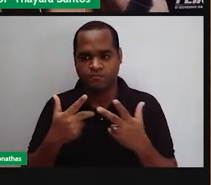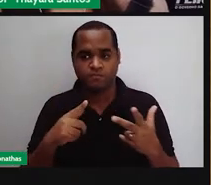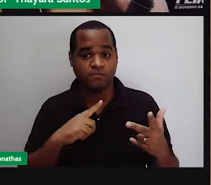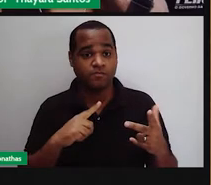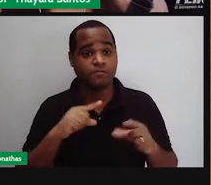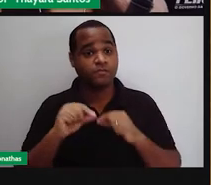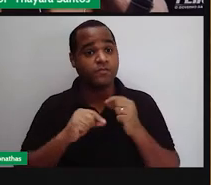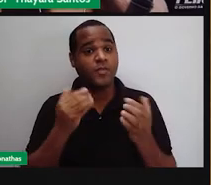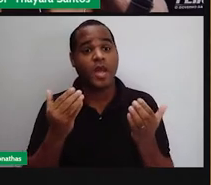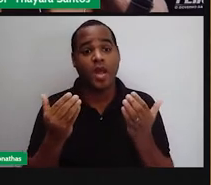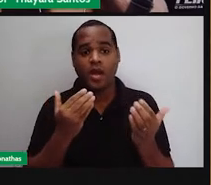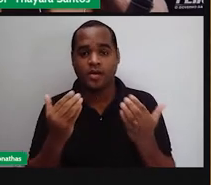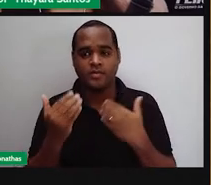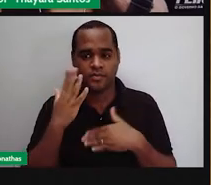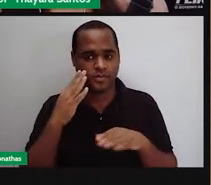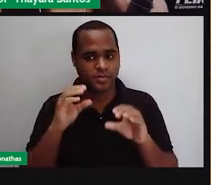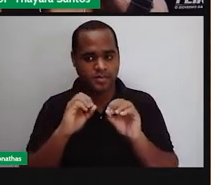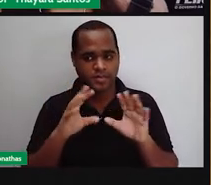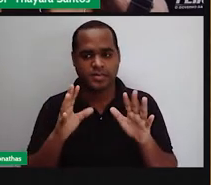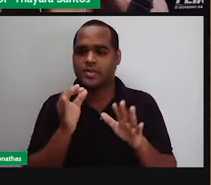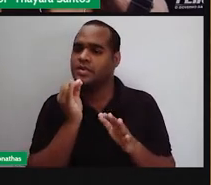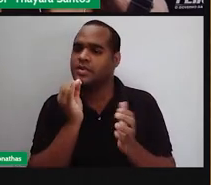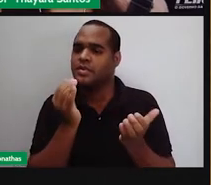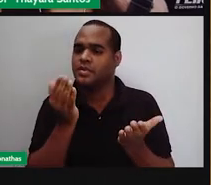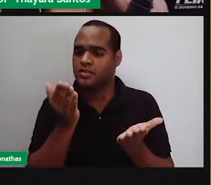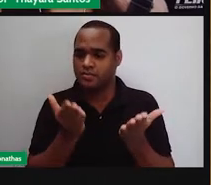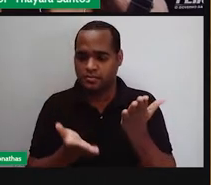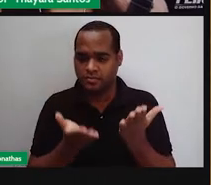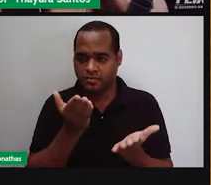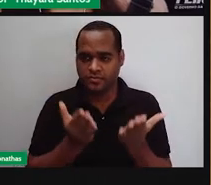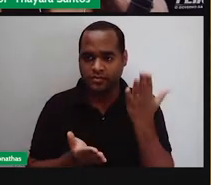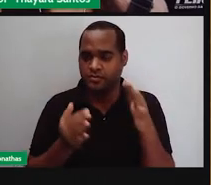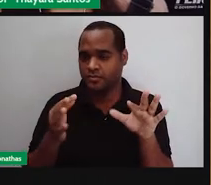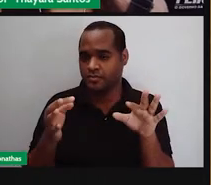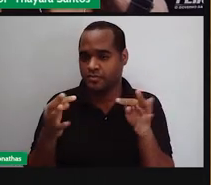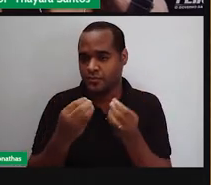Ao mesmo tempo, existe uma sobreposição no centro.